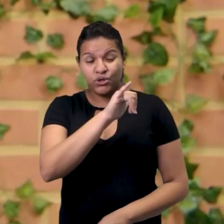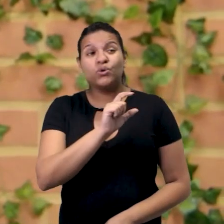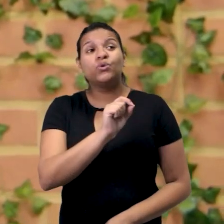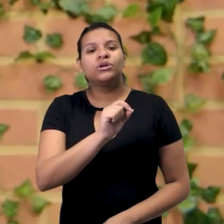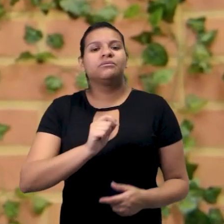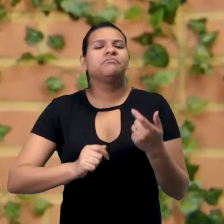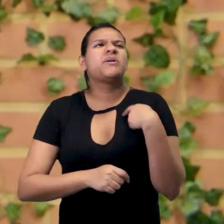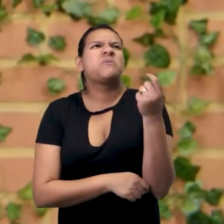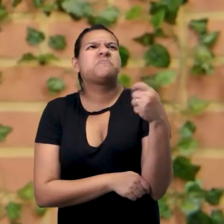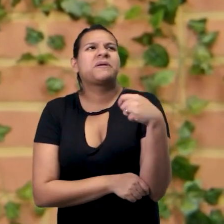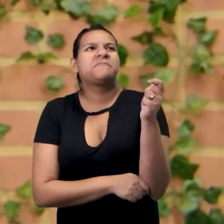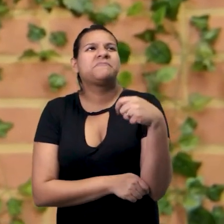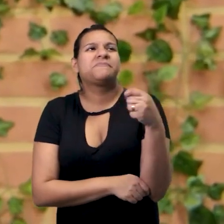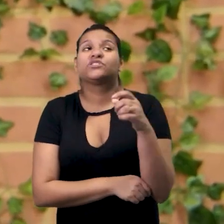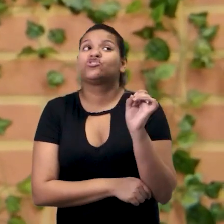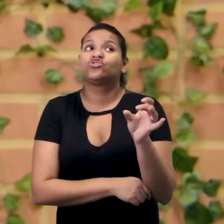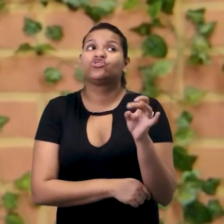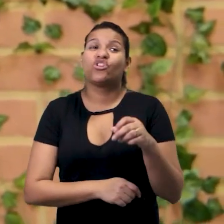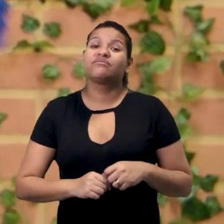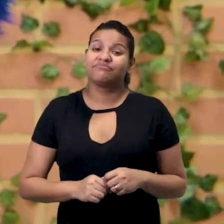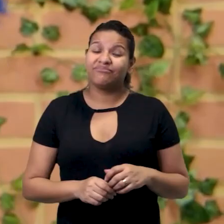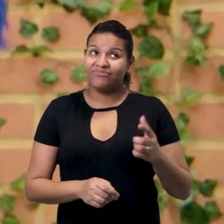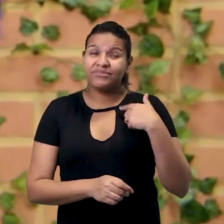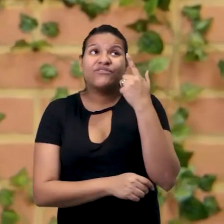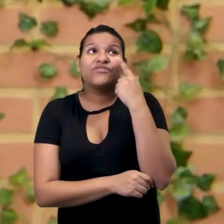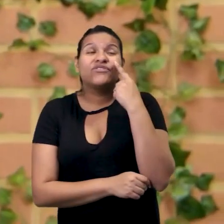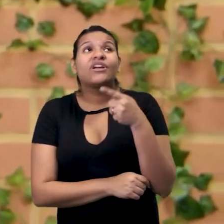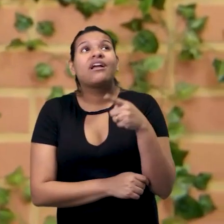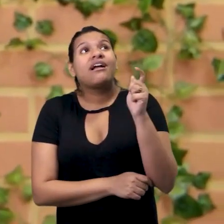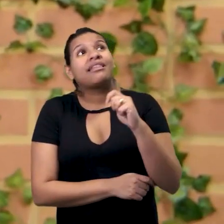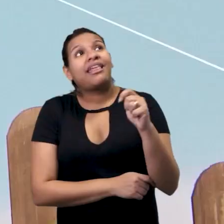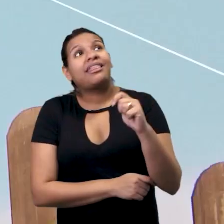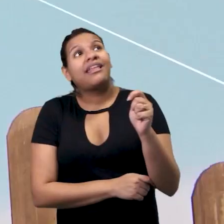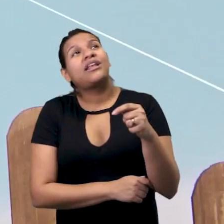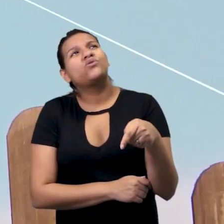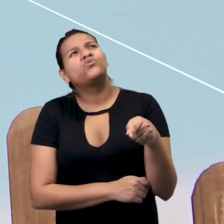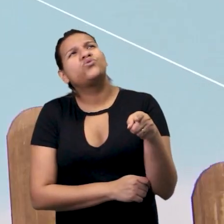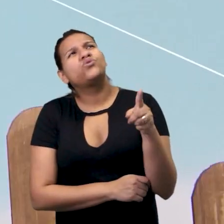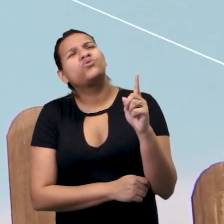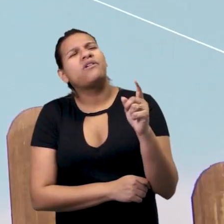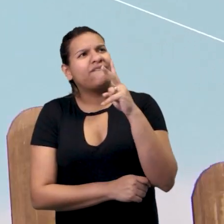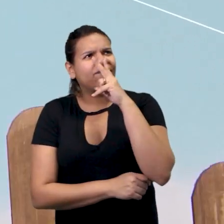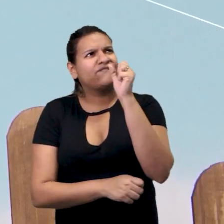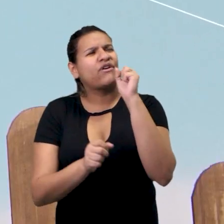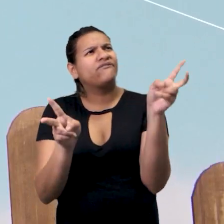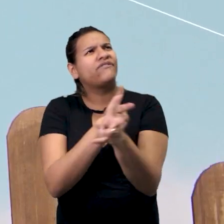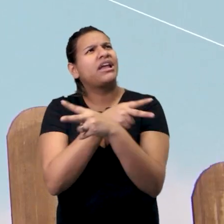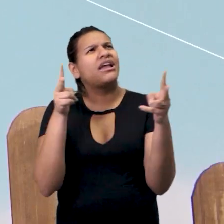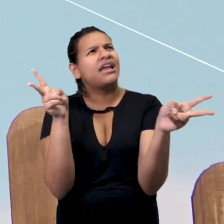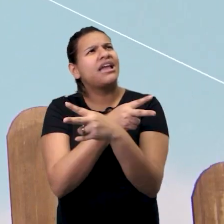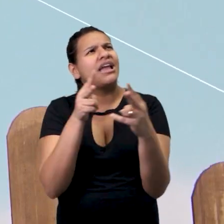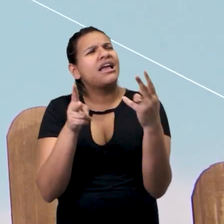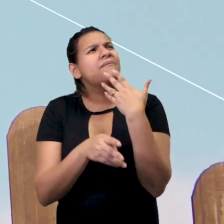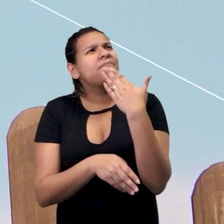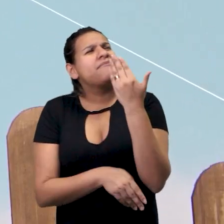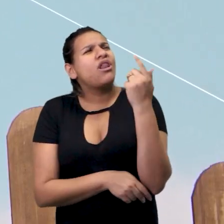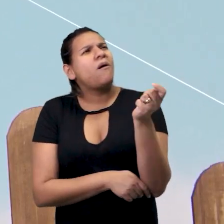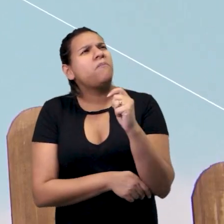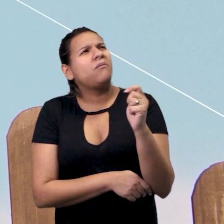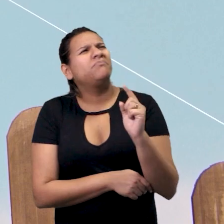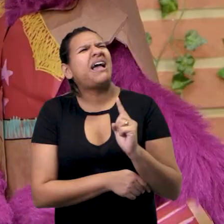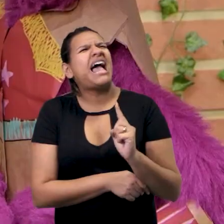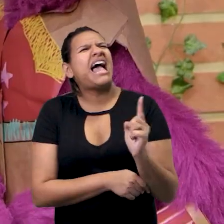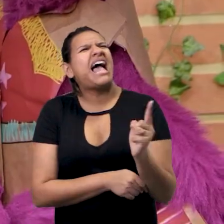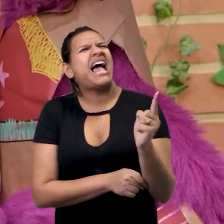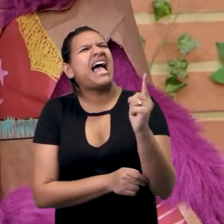a minha pipa! Ha! E lá vai ela, vejam! No céu, uma pipa vermelha! Quanto o vento sopra, mais longe ela